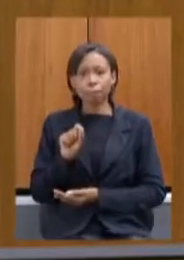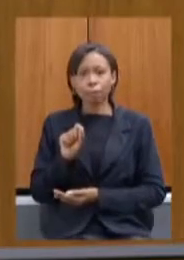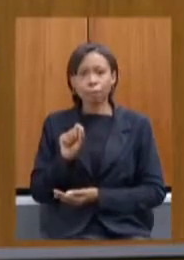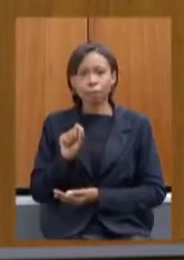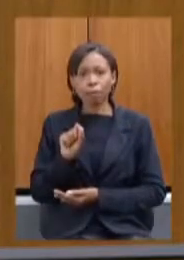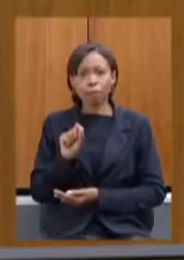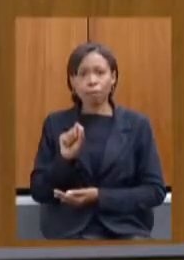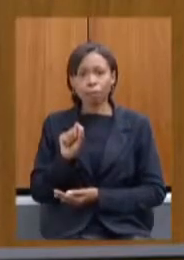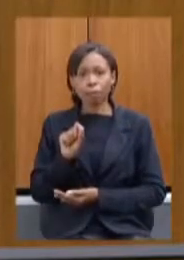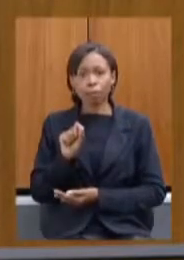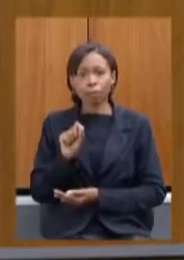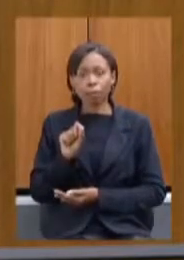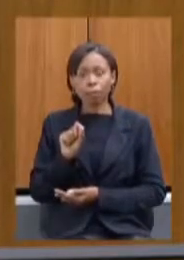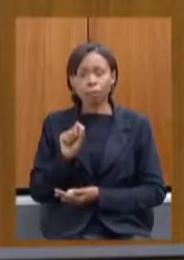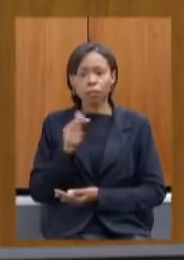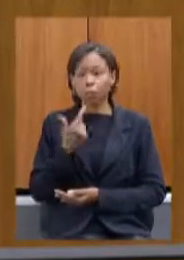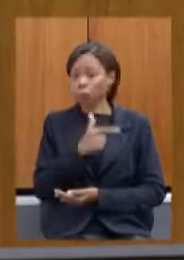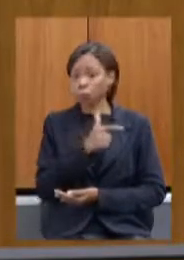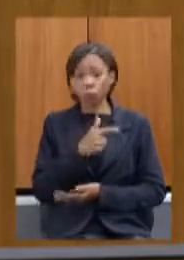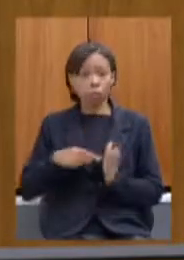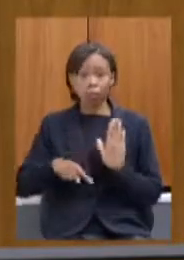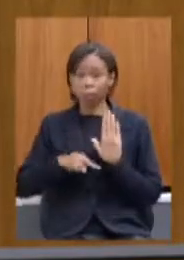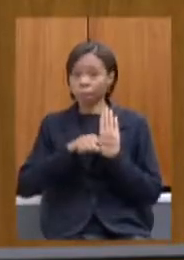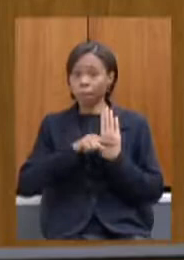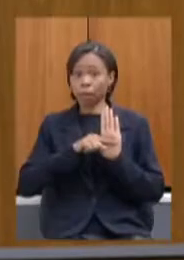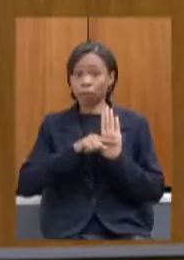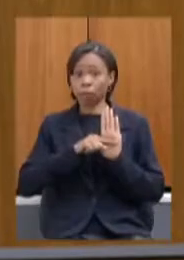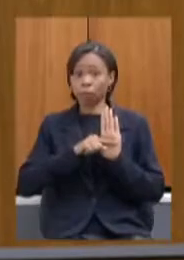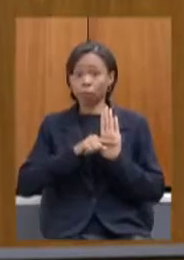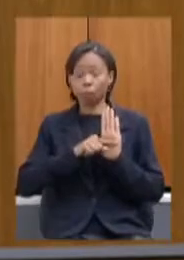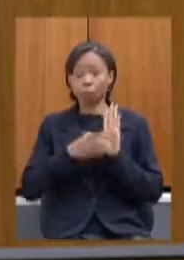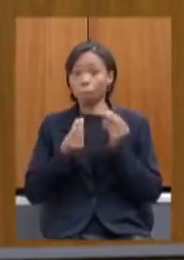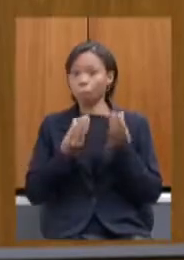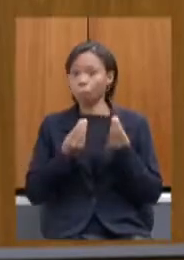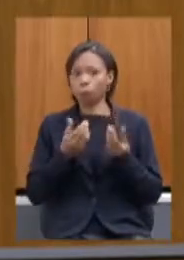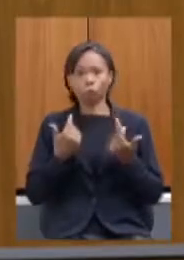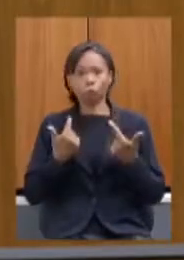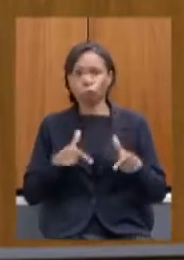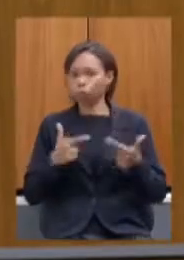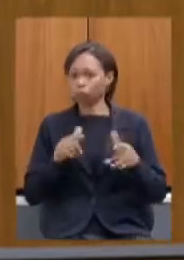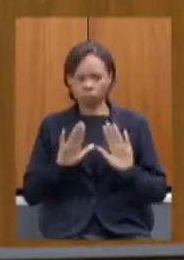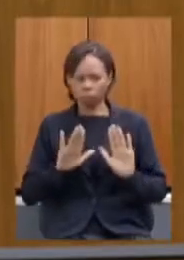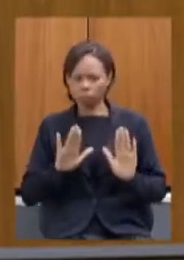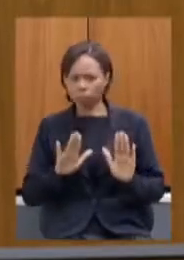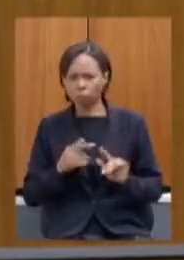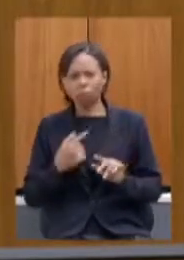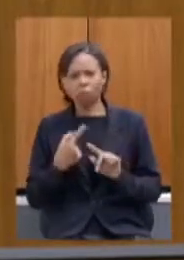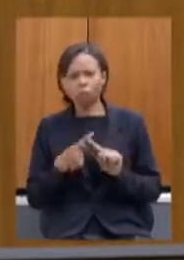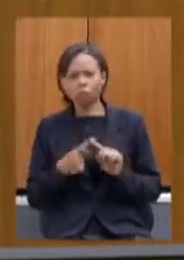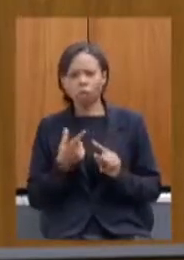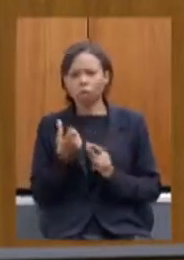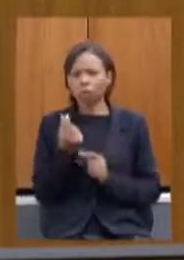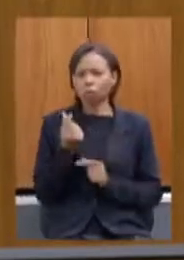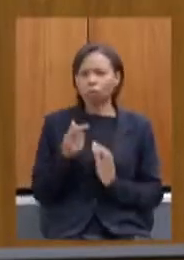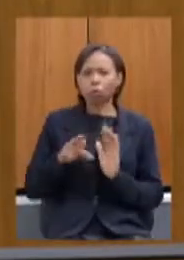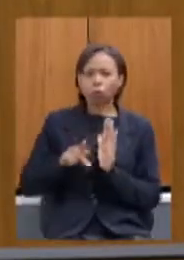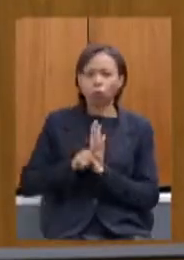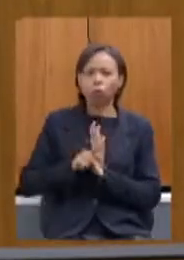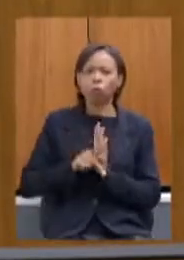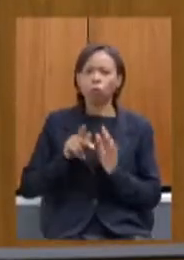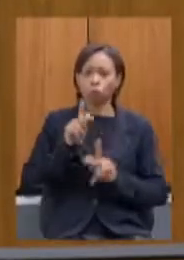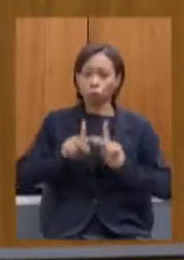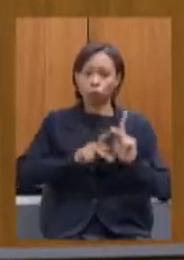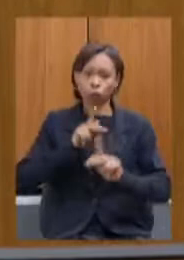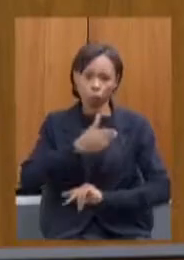déficits expressivos com recursos escassos que é recurso público recurso do pagador de impostos de todos